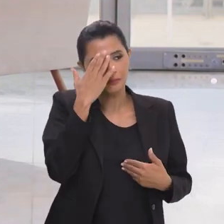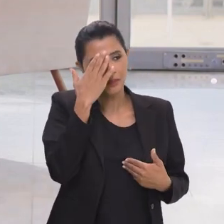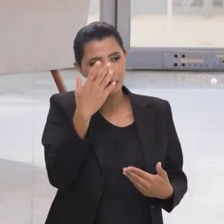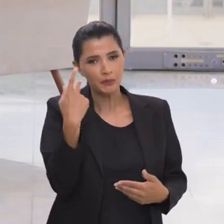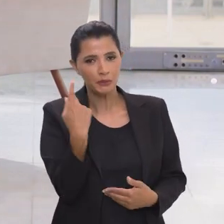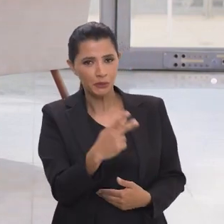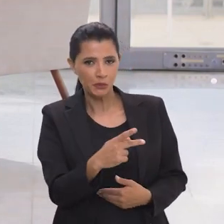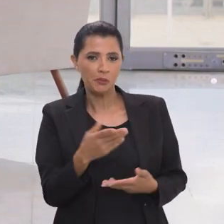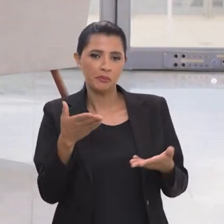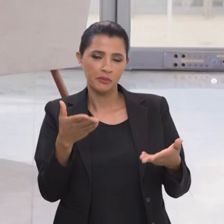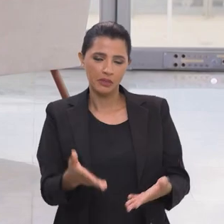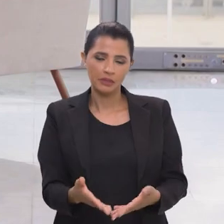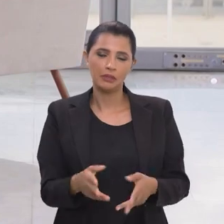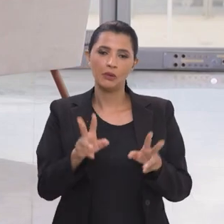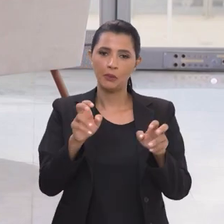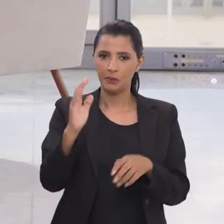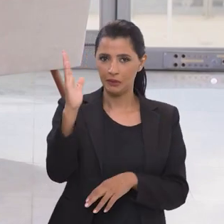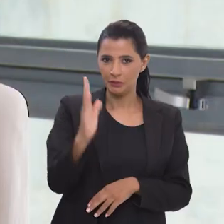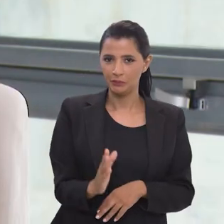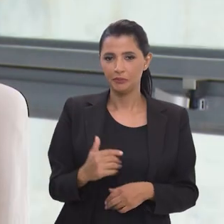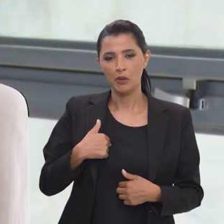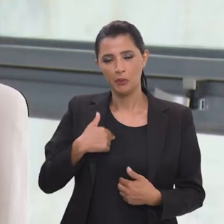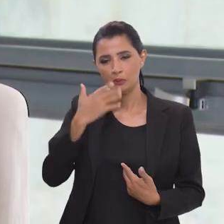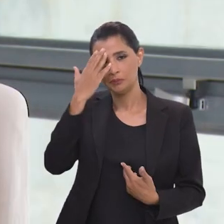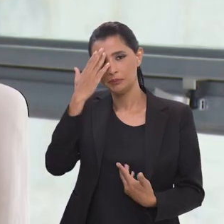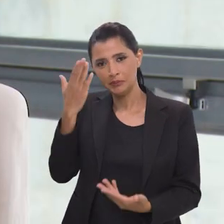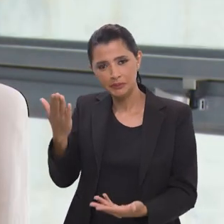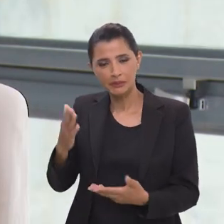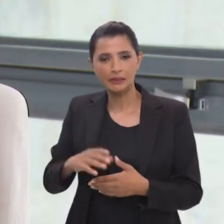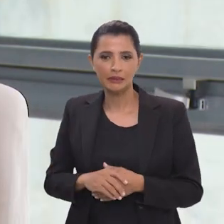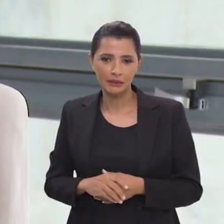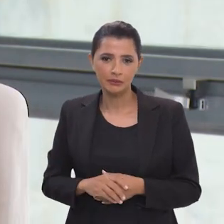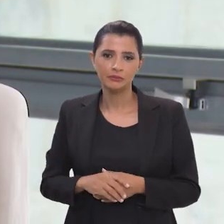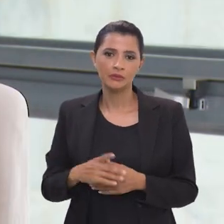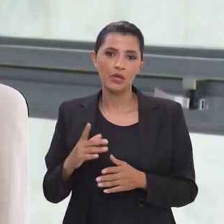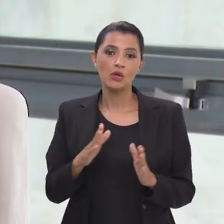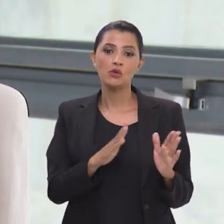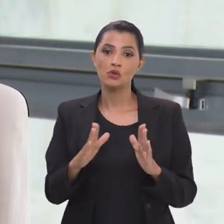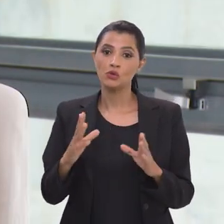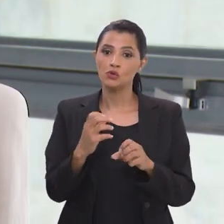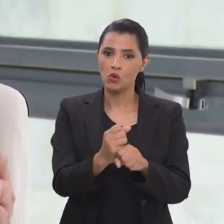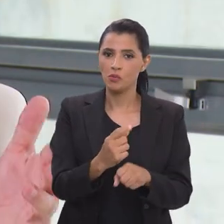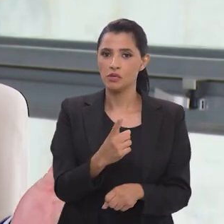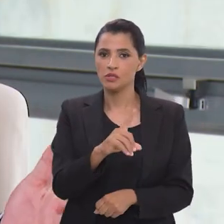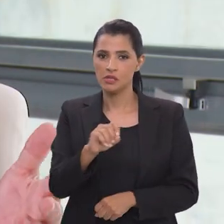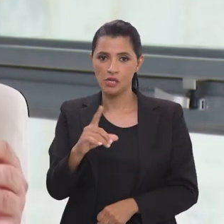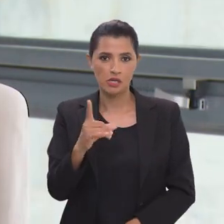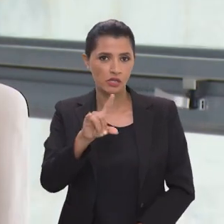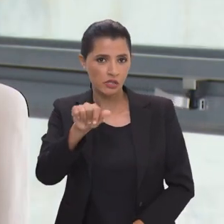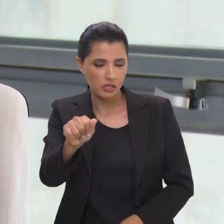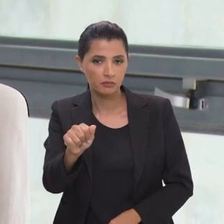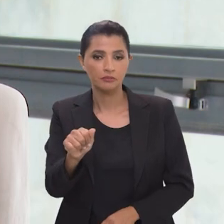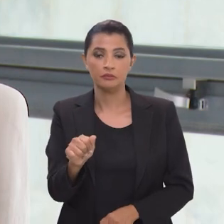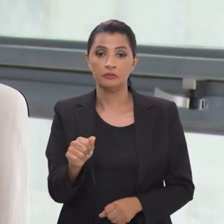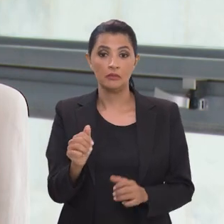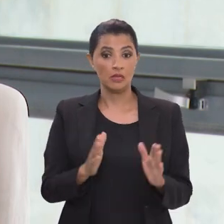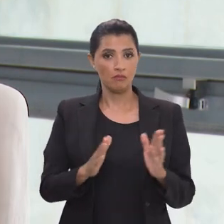muito obrigado aqui pela participação do Brasil em Pauta e eu que acredito muito a vocês são 100 dias